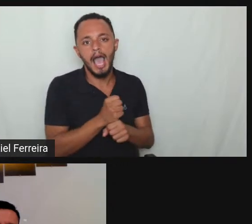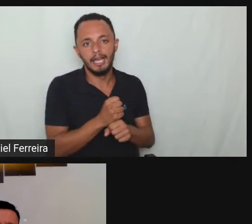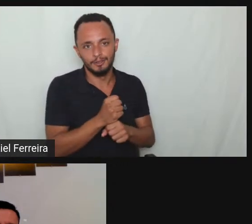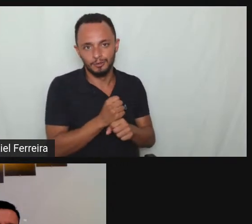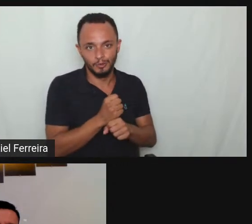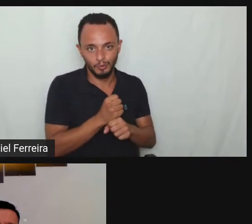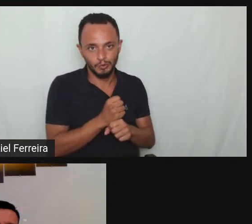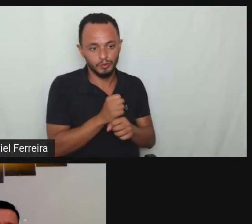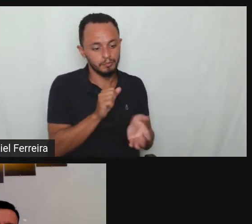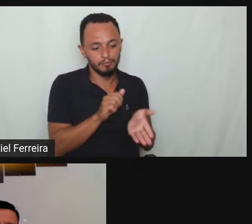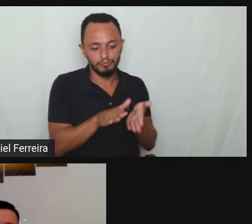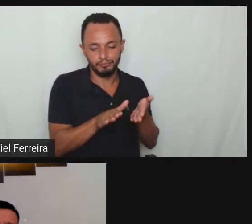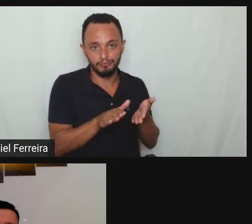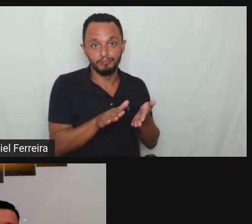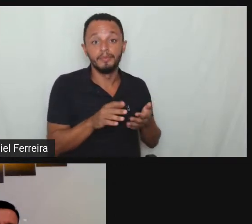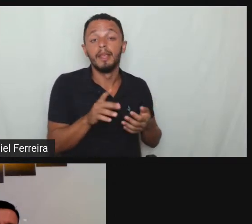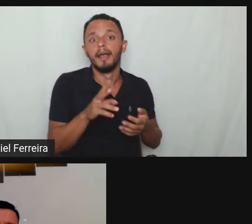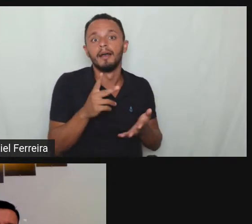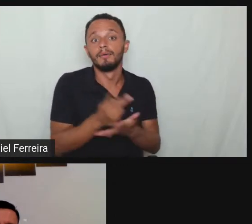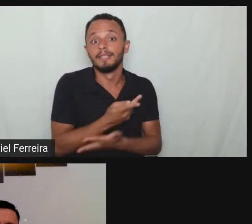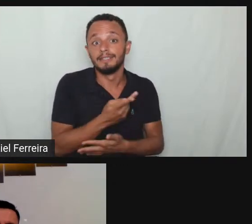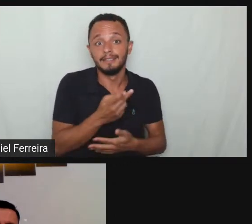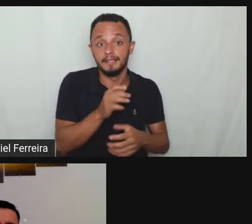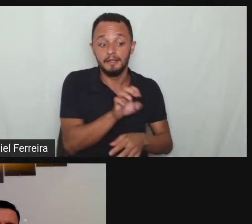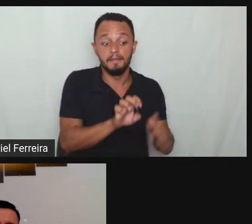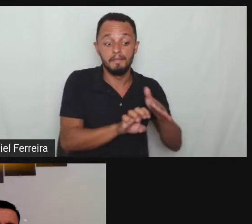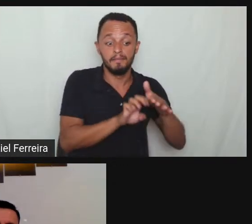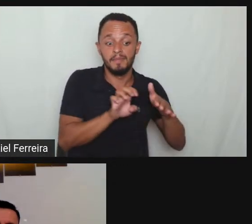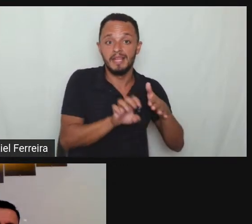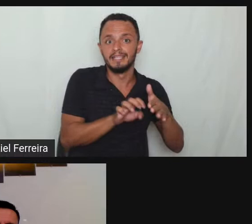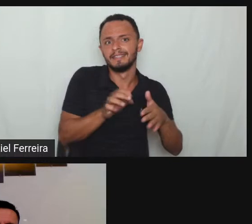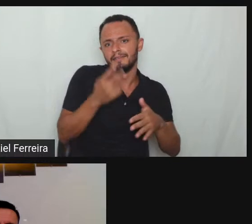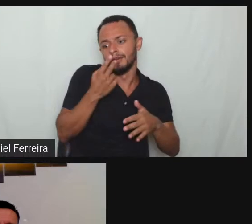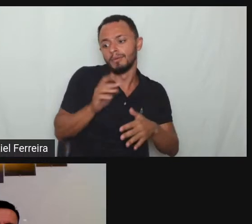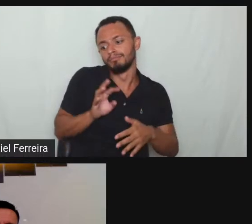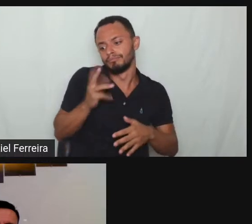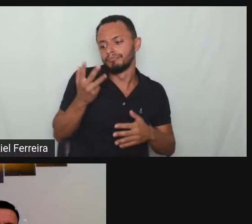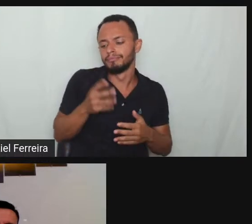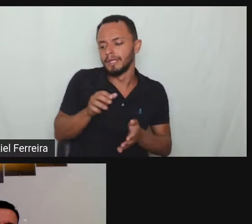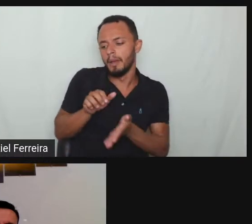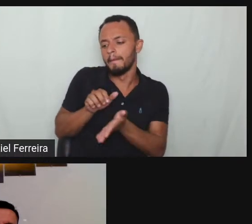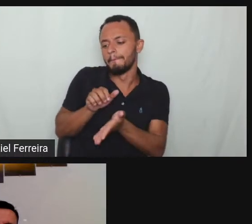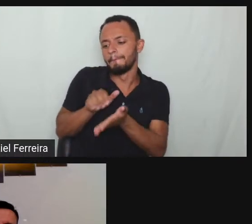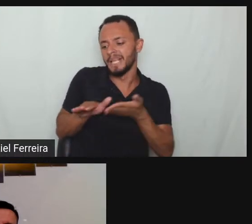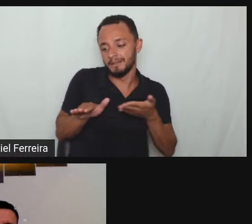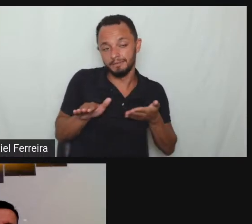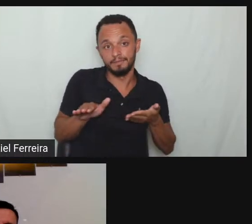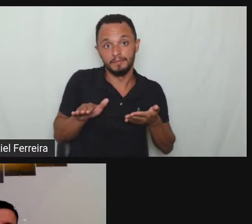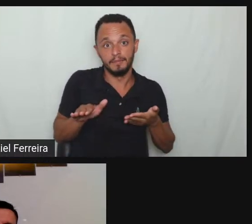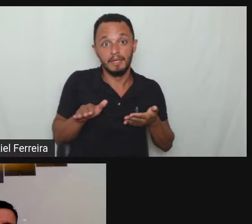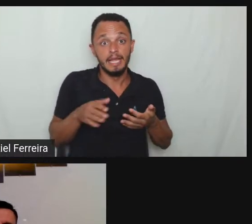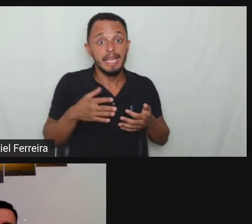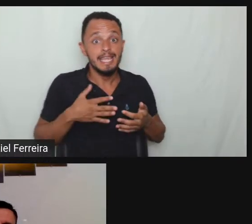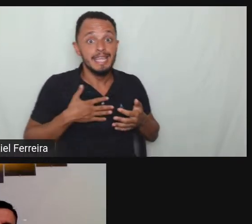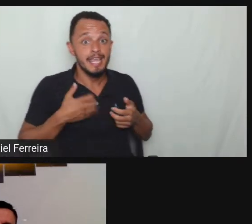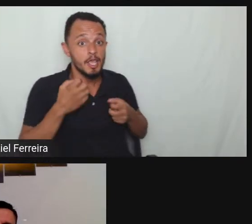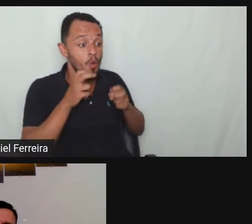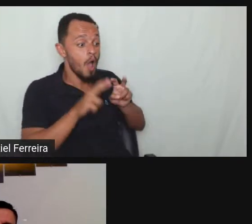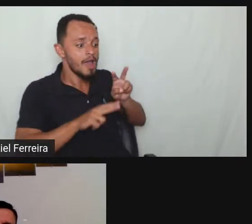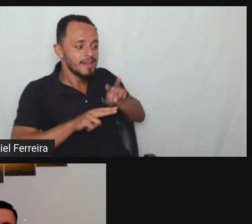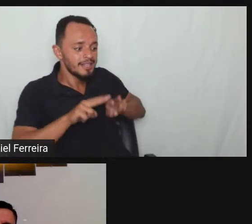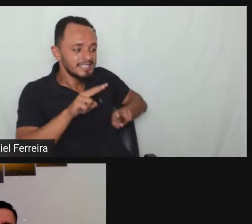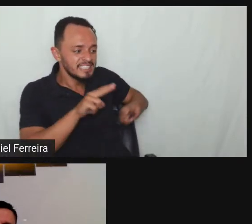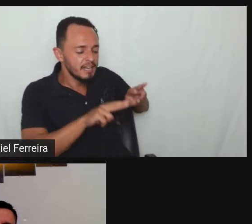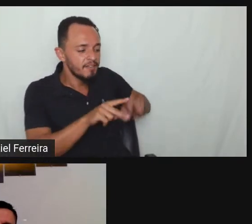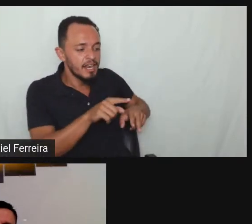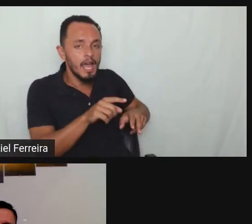resolveu demiti-lo né e avaliando a situação a gente viu que a empresa não cumpria a lei de cotas e